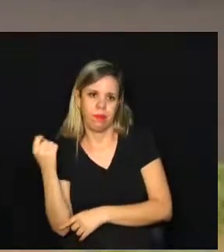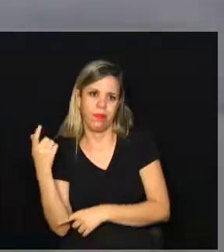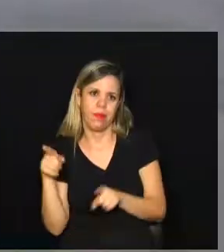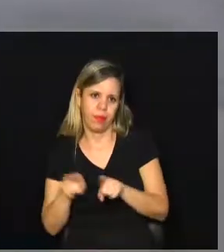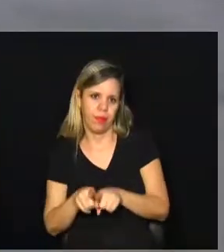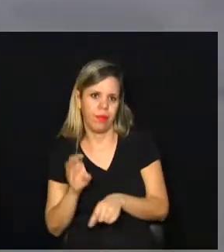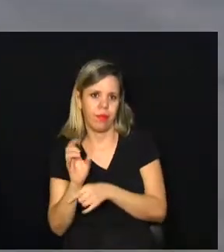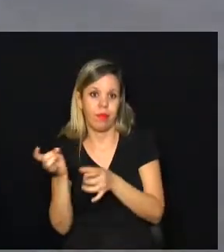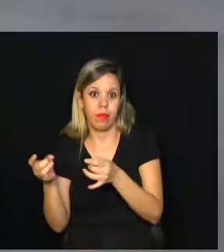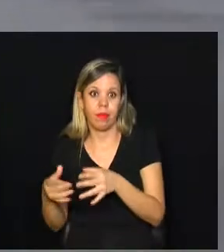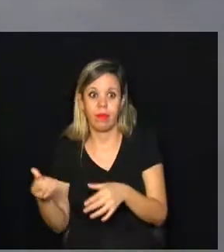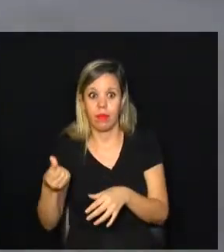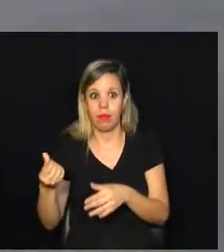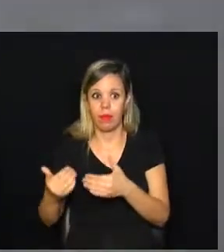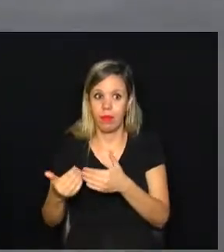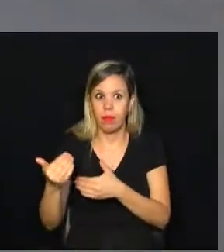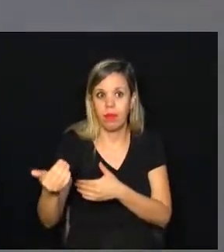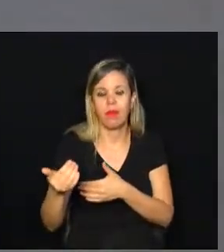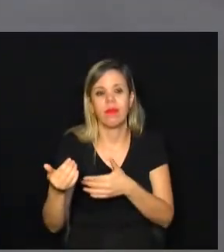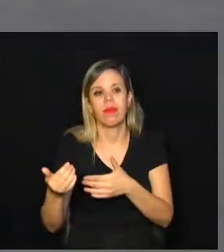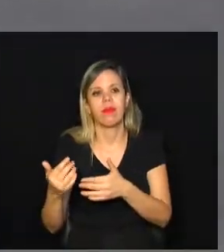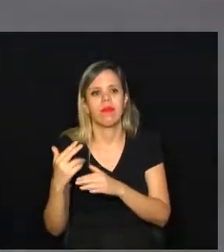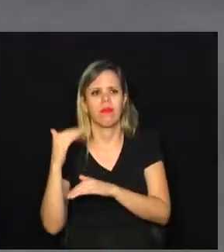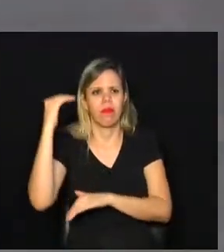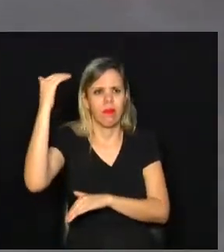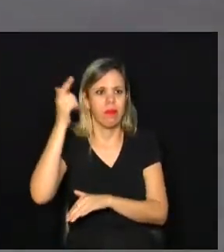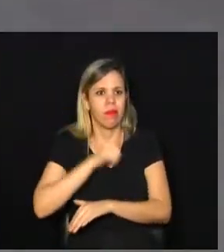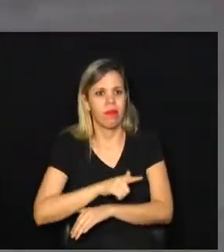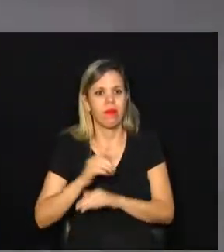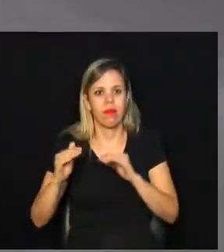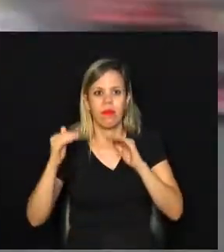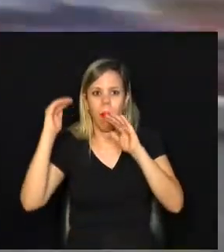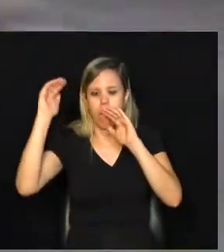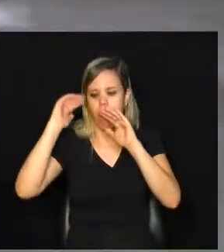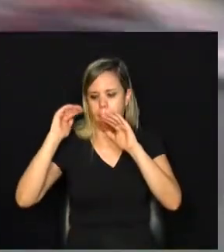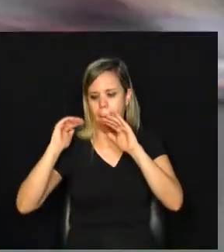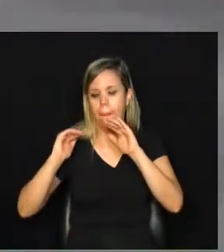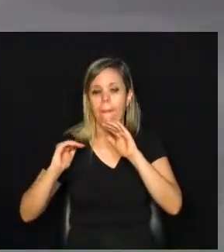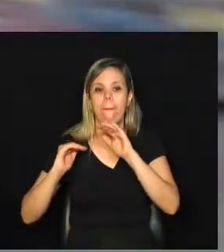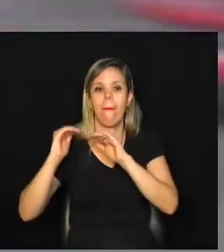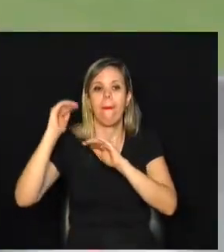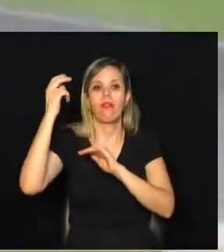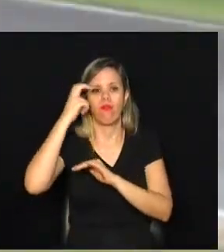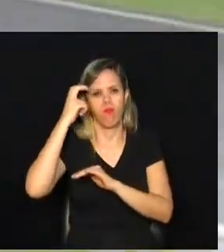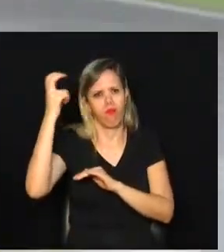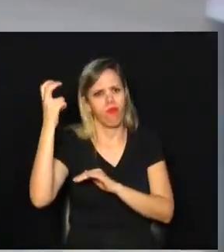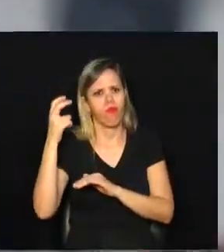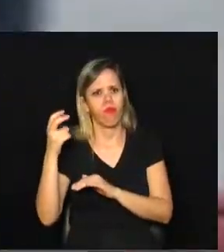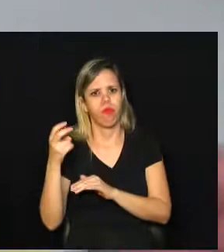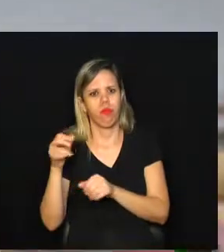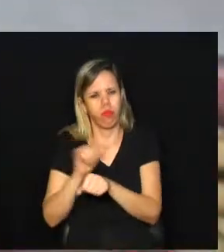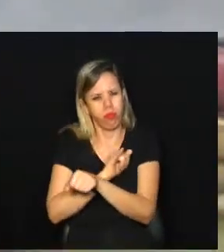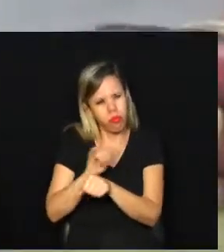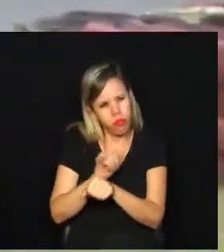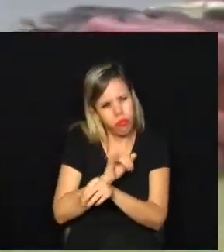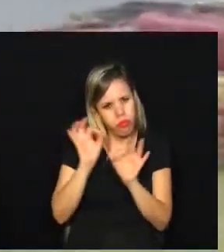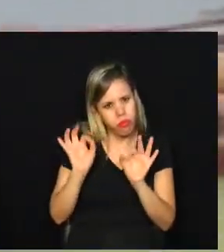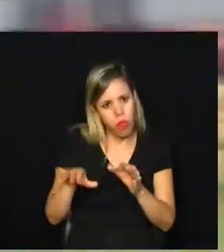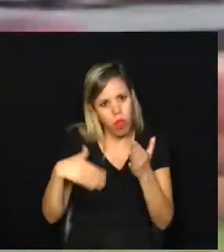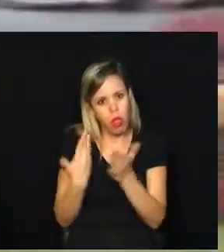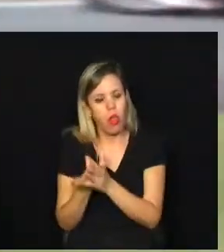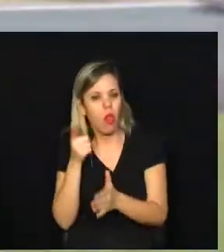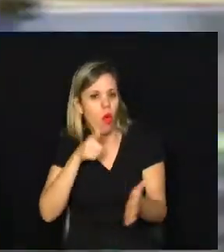de largar na sexta posição do grid, ele foi escalando o pelotão com inteligência e estratégia até